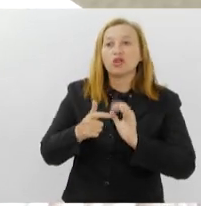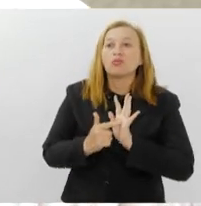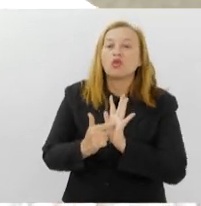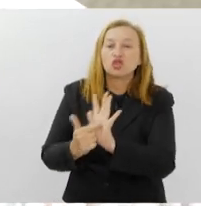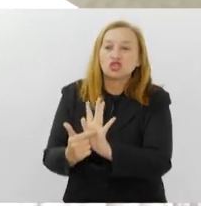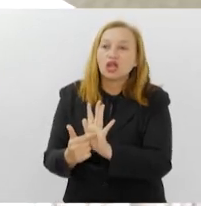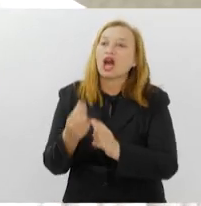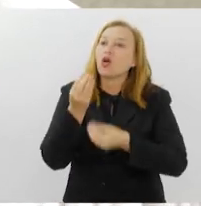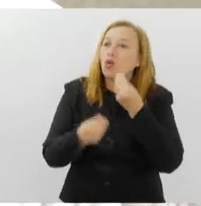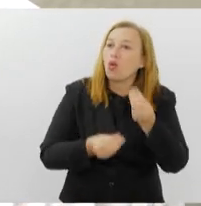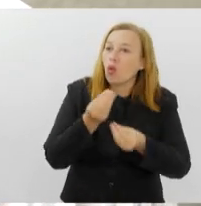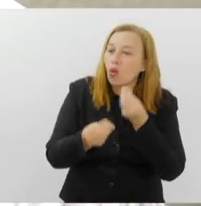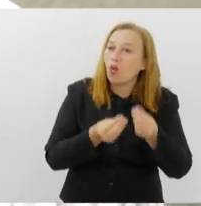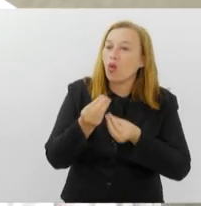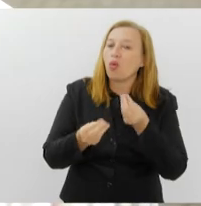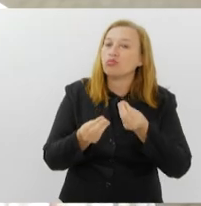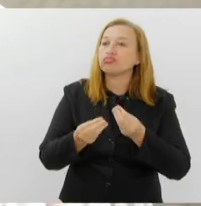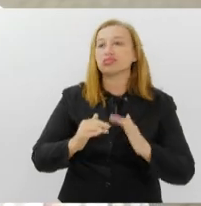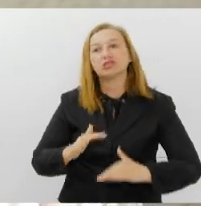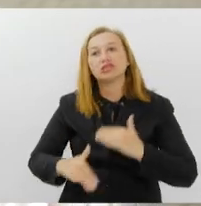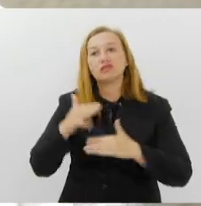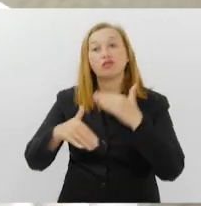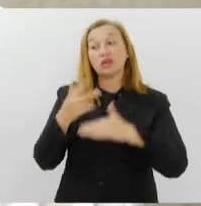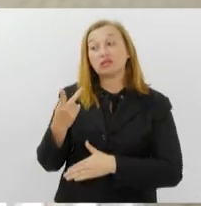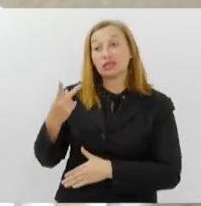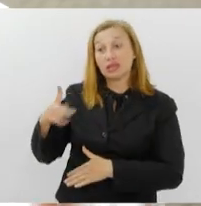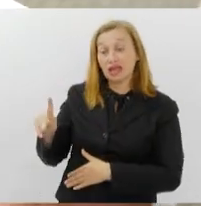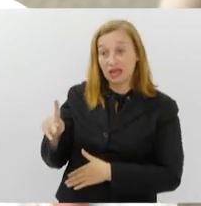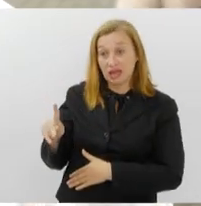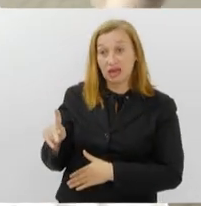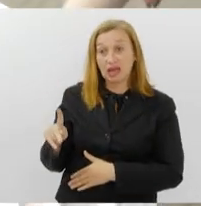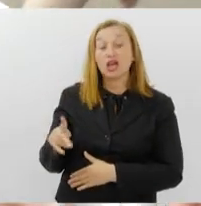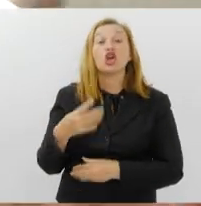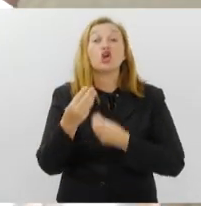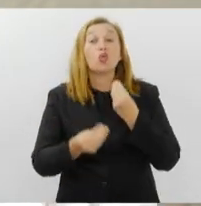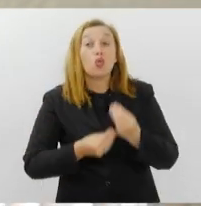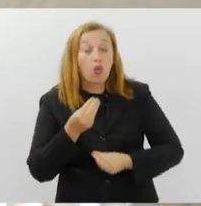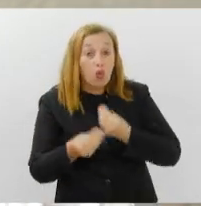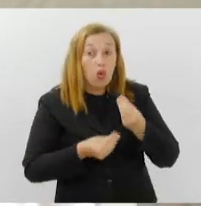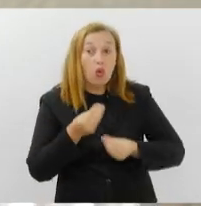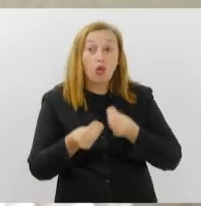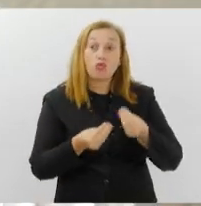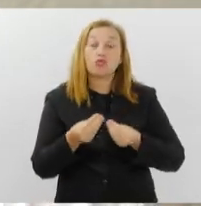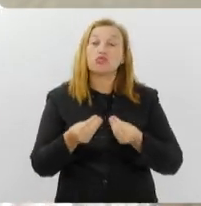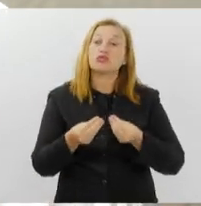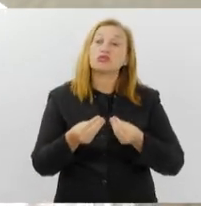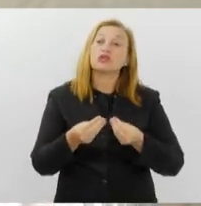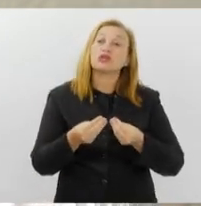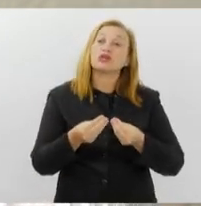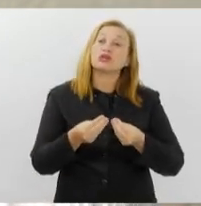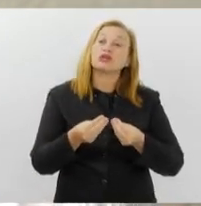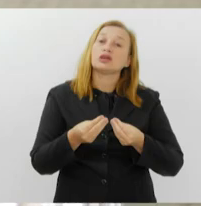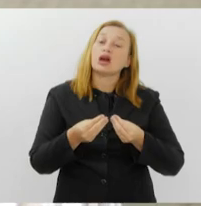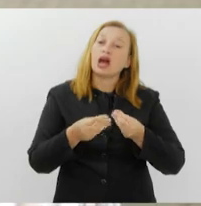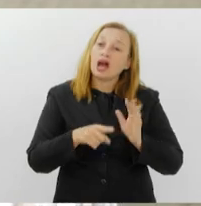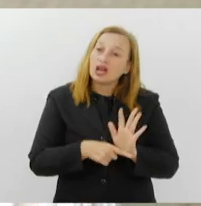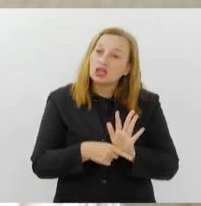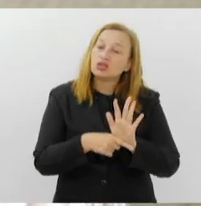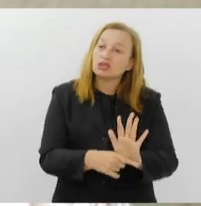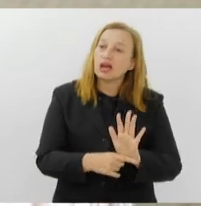de como está o desenvolvimento dela e como ir bem sobre esse